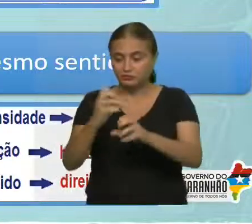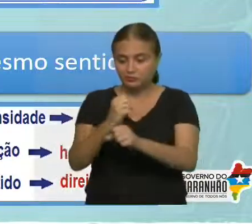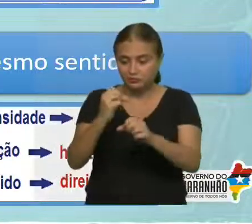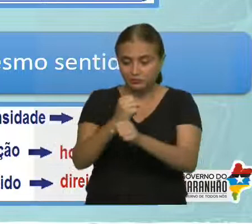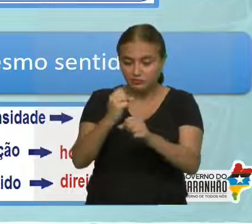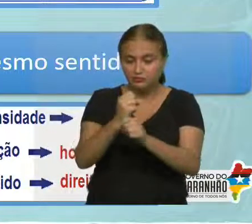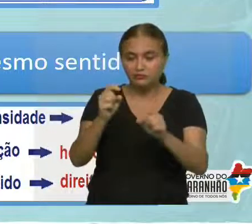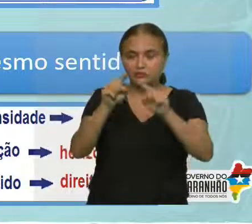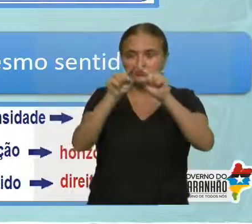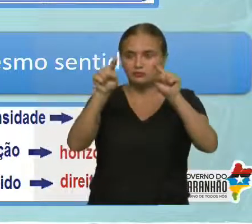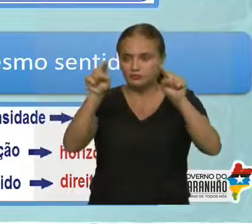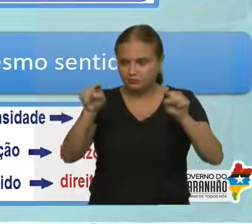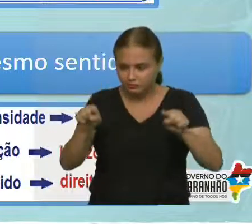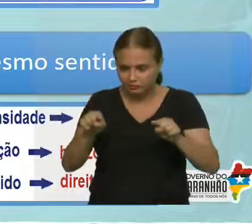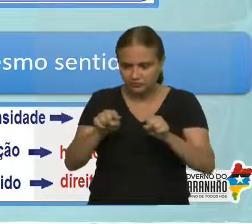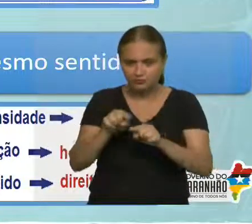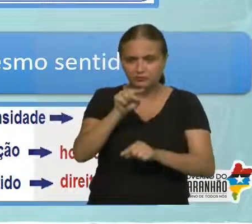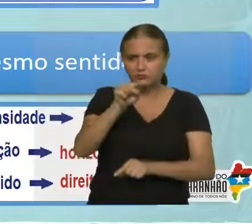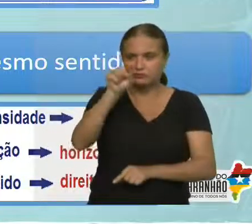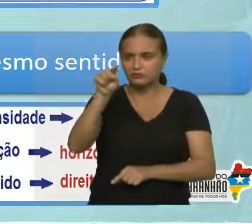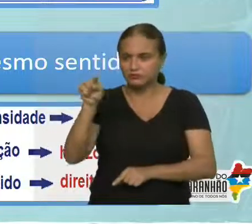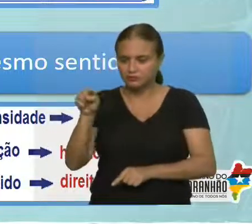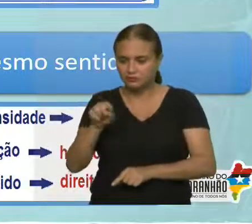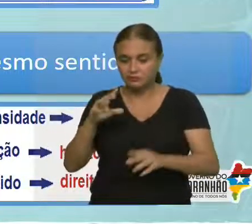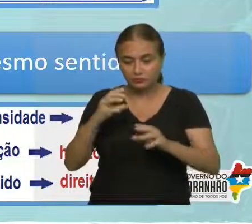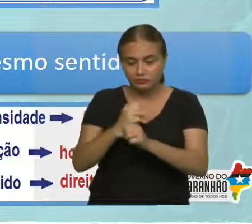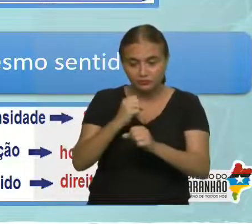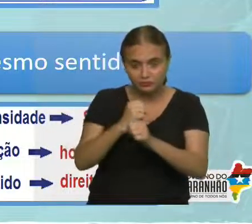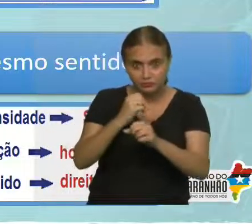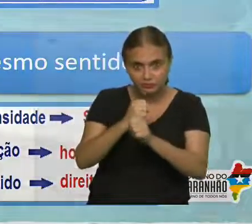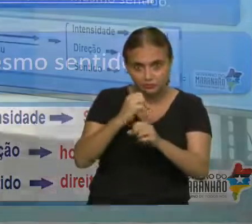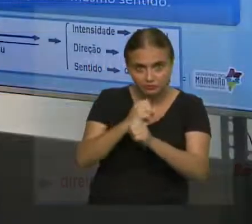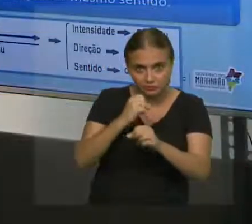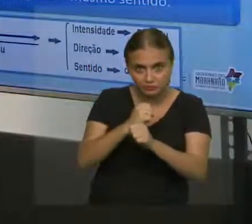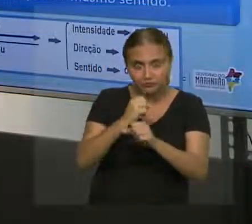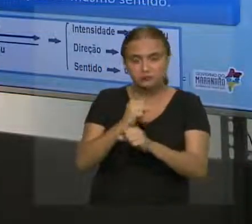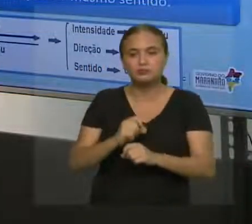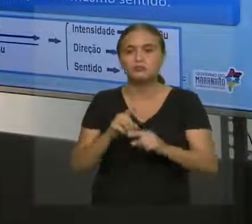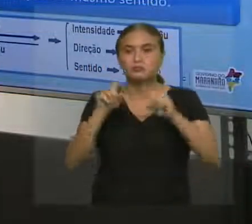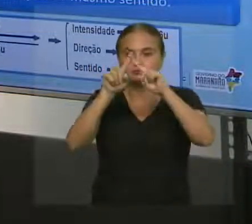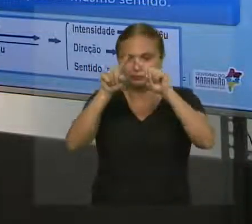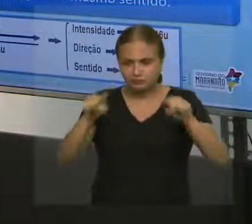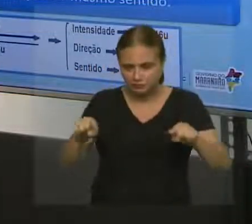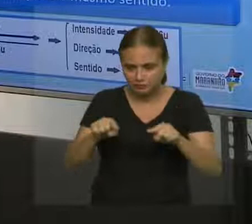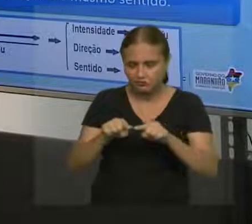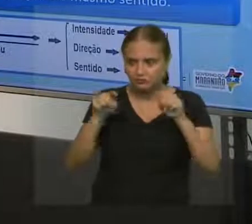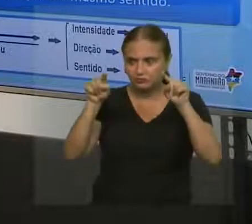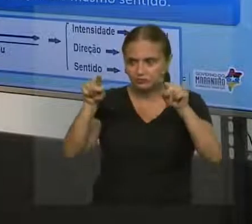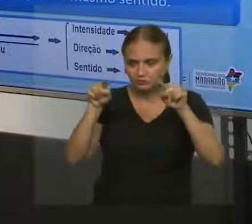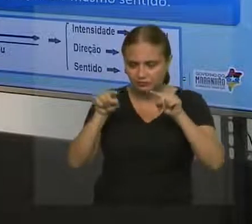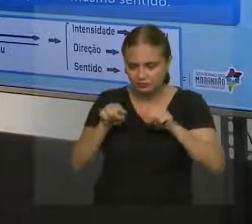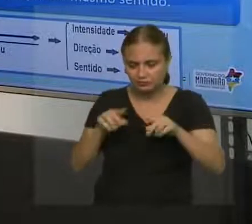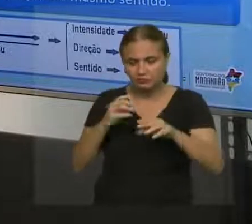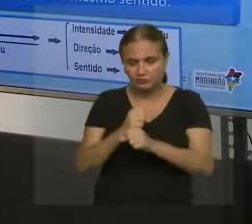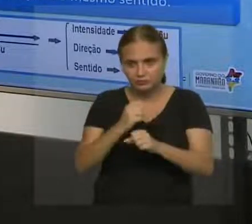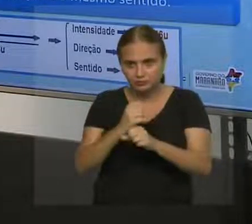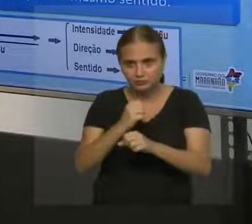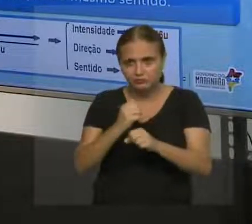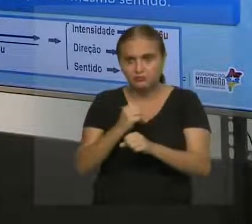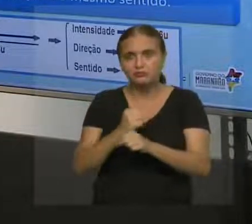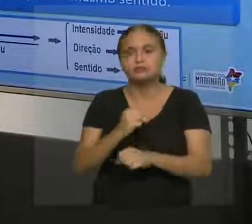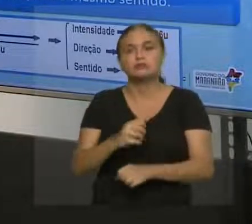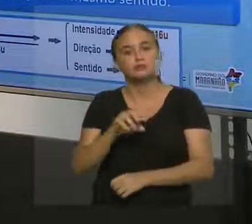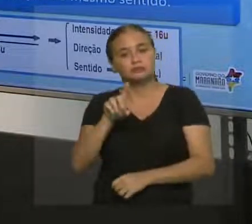aqui, reta paralela, reta paralela, aqui ficou um paralelogramo do tipo retângulo, né? Você traça aqui a sua diagonal